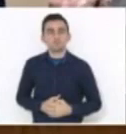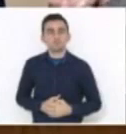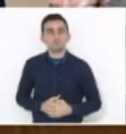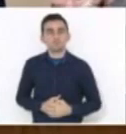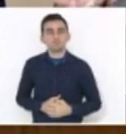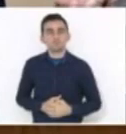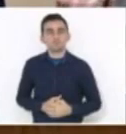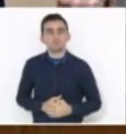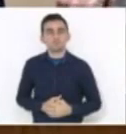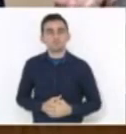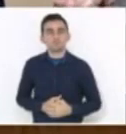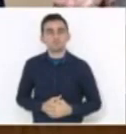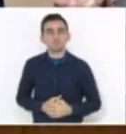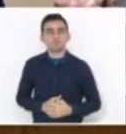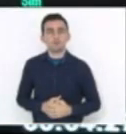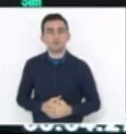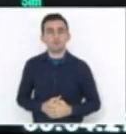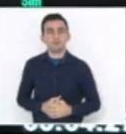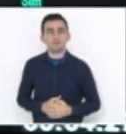votos.